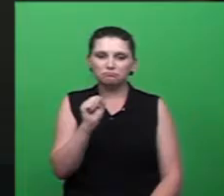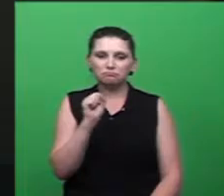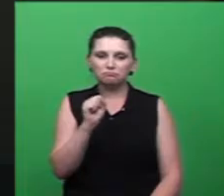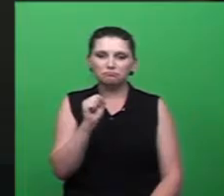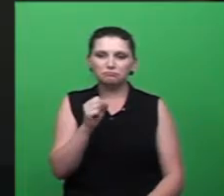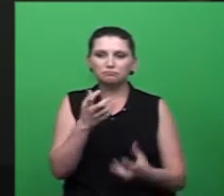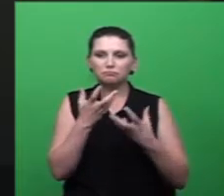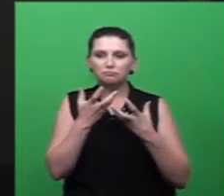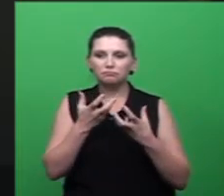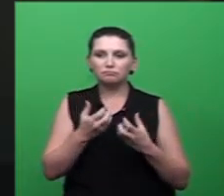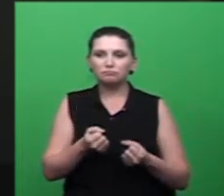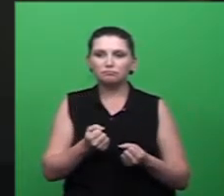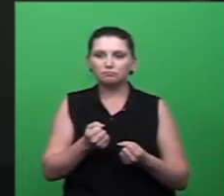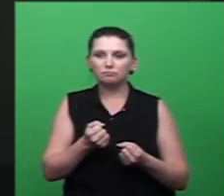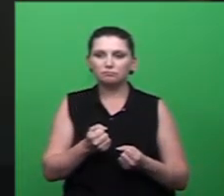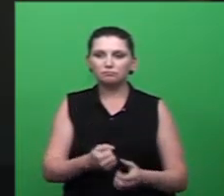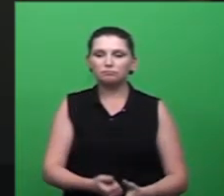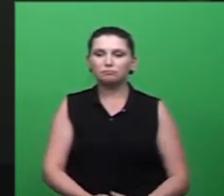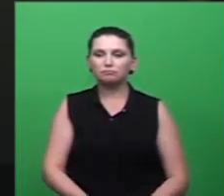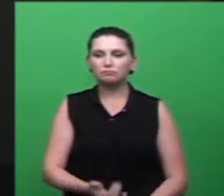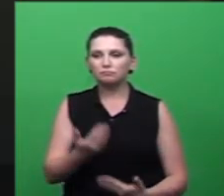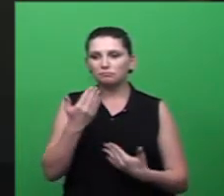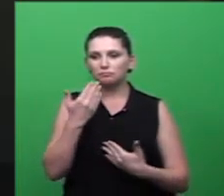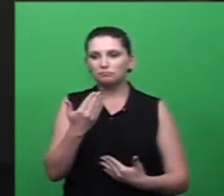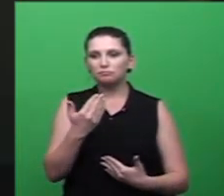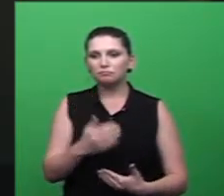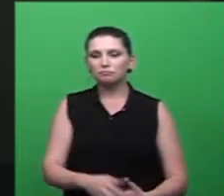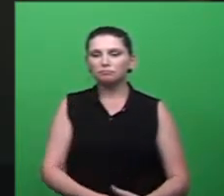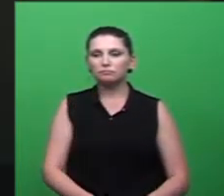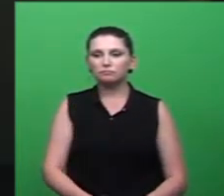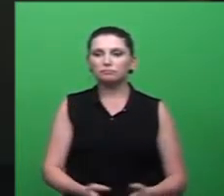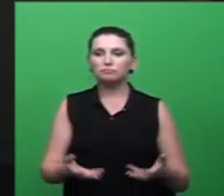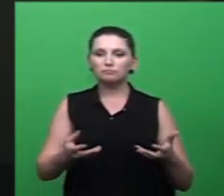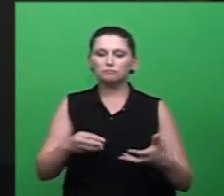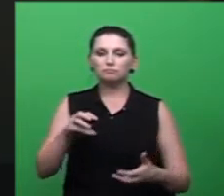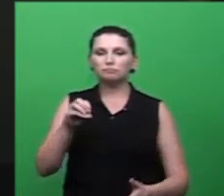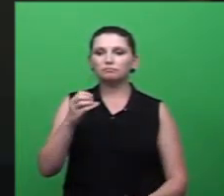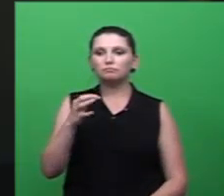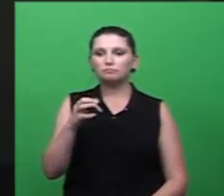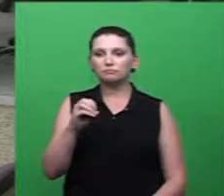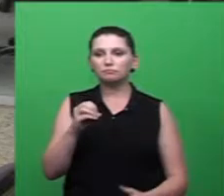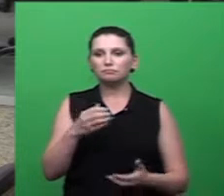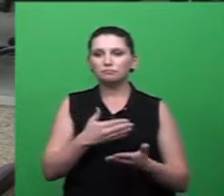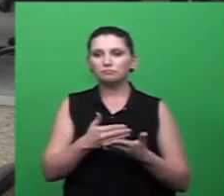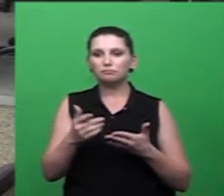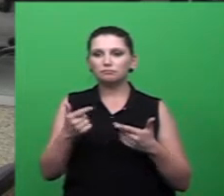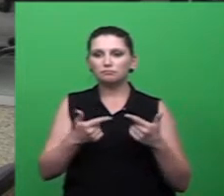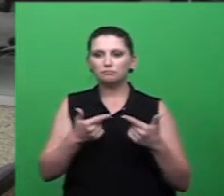seus acompanhantes. Muito obrigado. A moção continua em discussão.